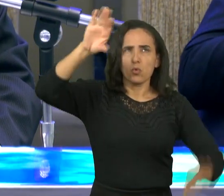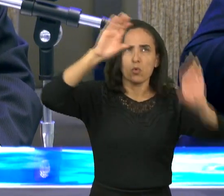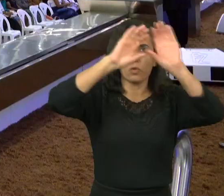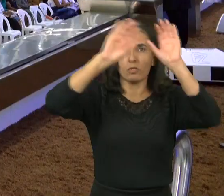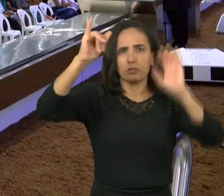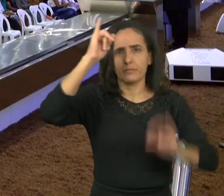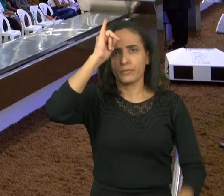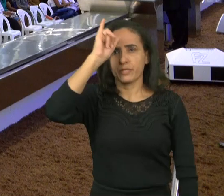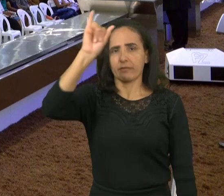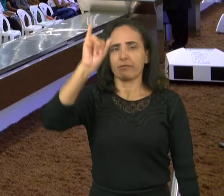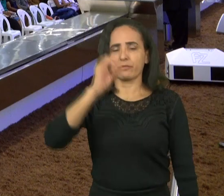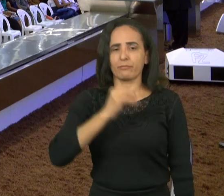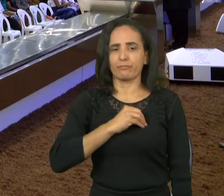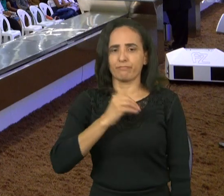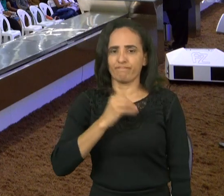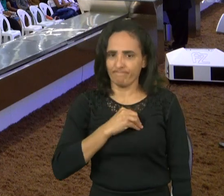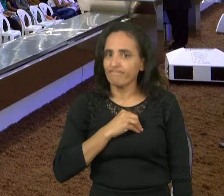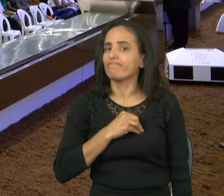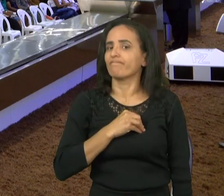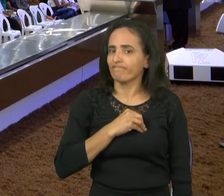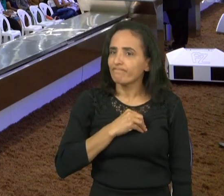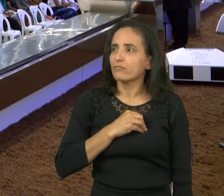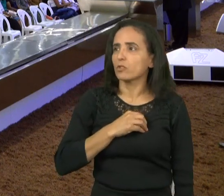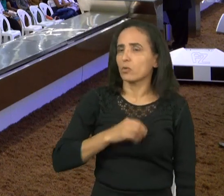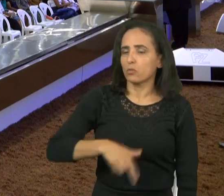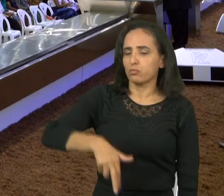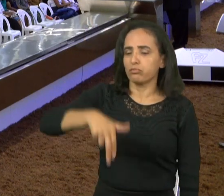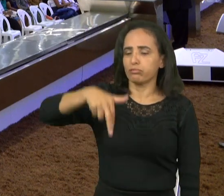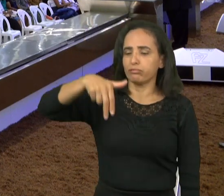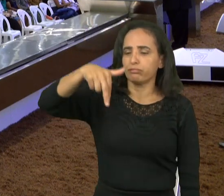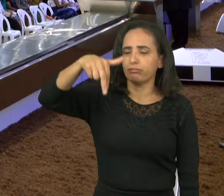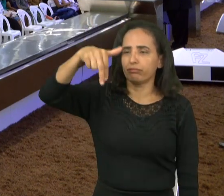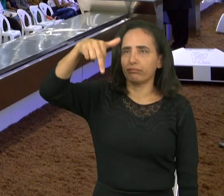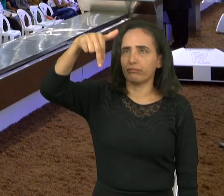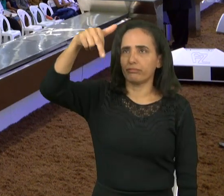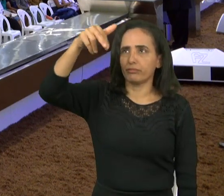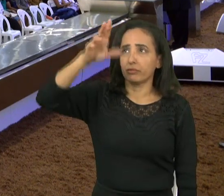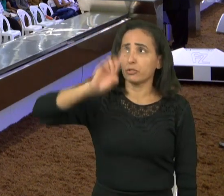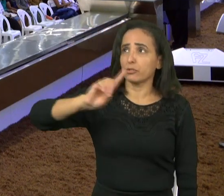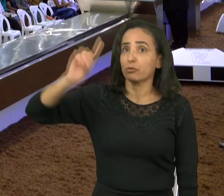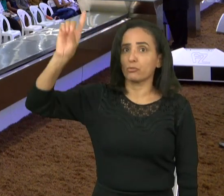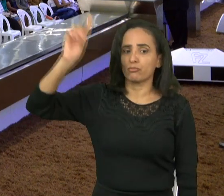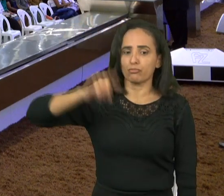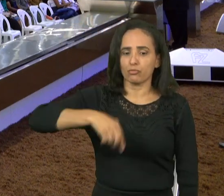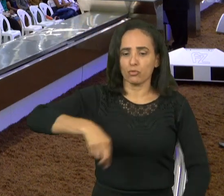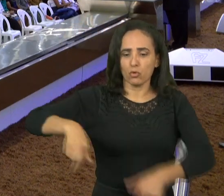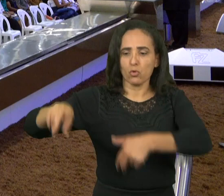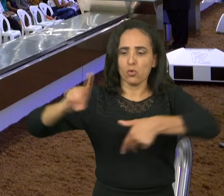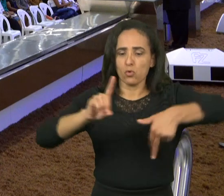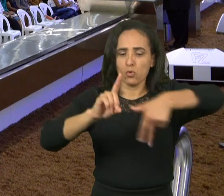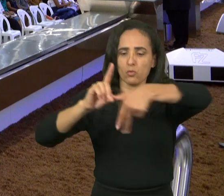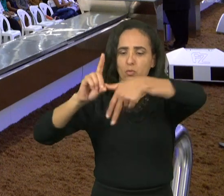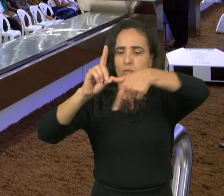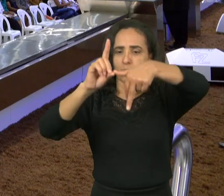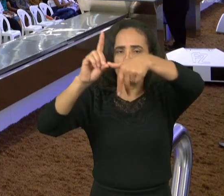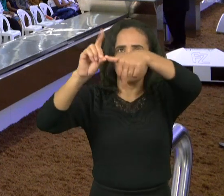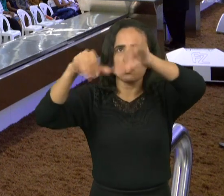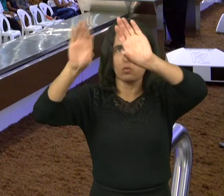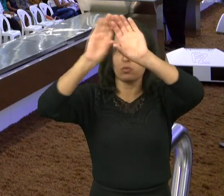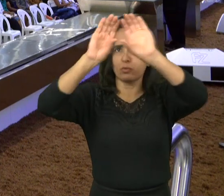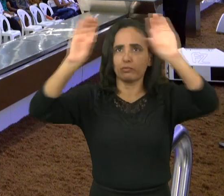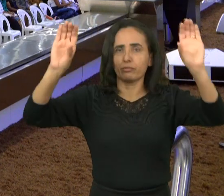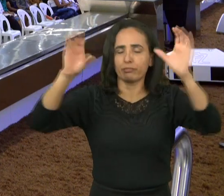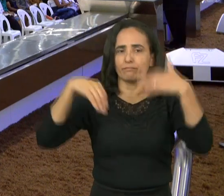morte e não foi achado porque Deus o trasladara. Não é isso? Deus o